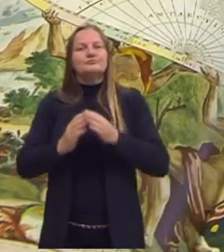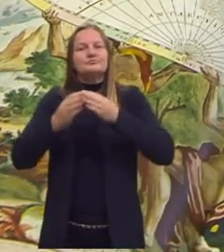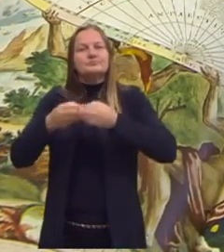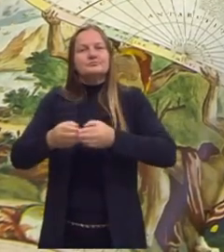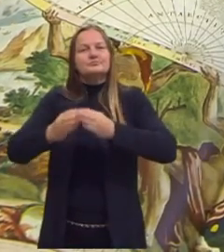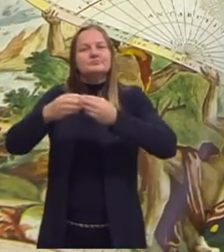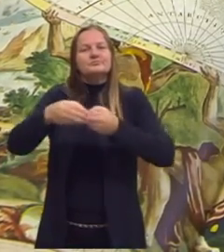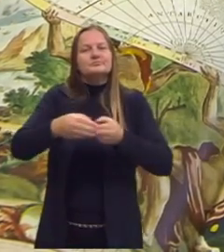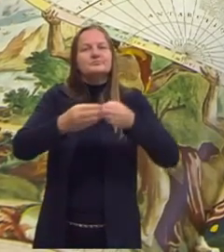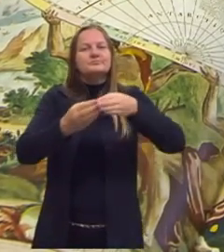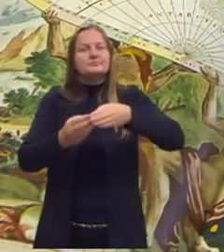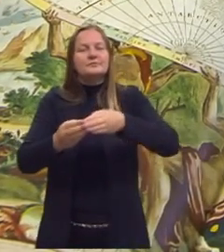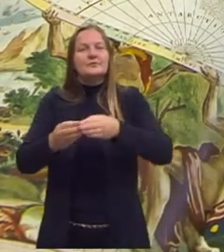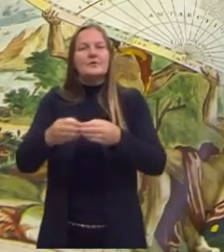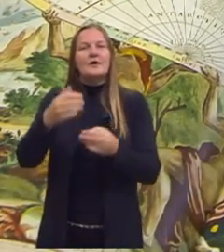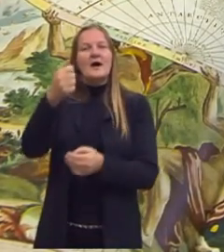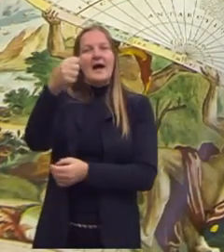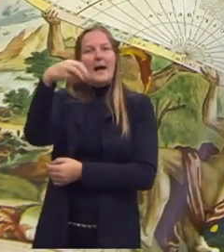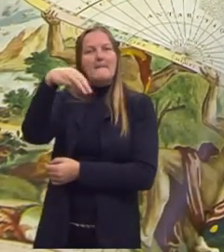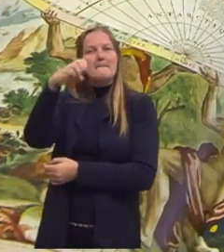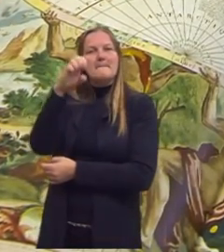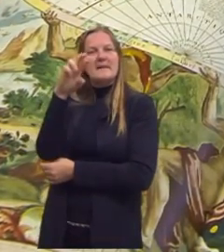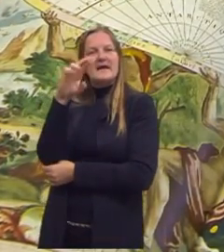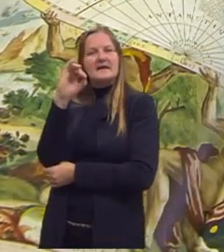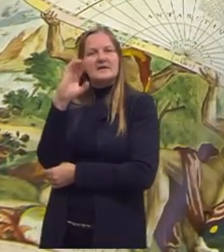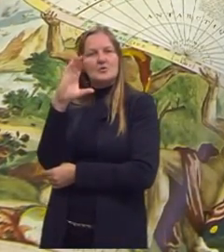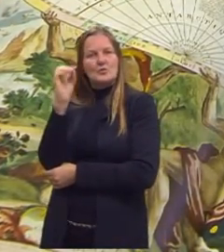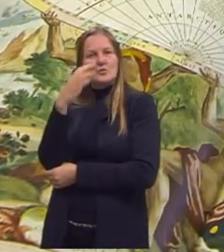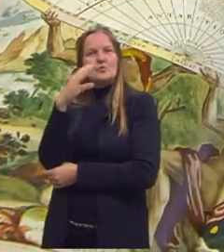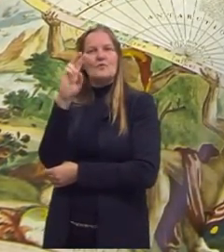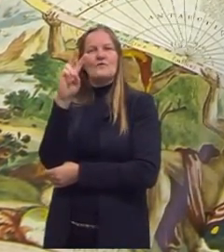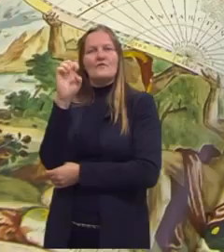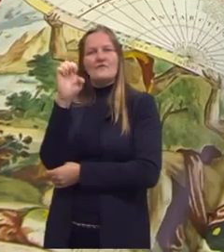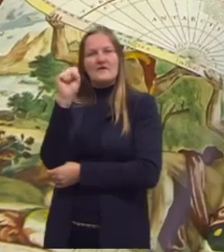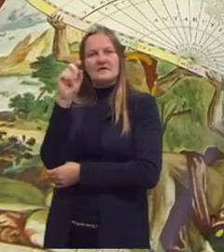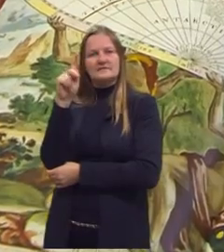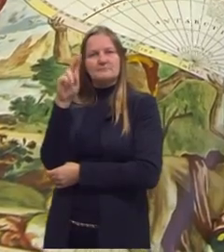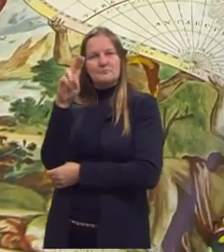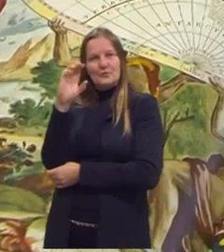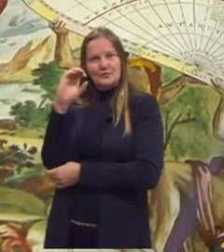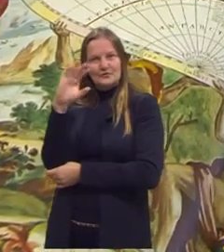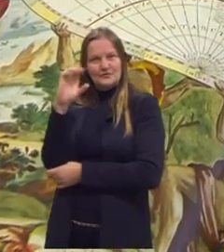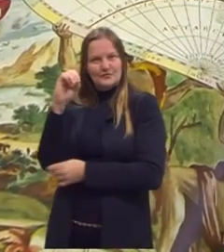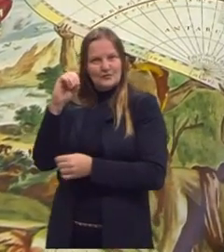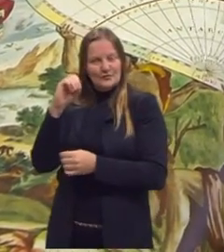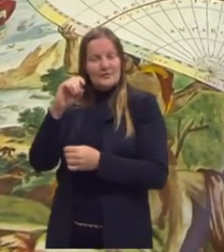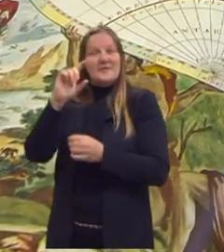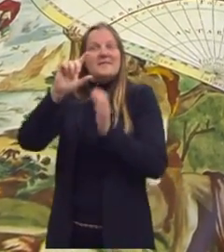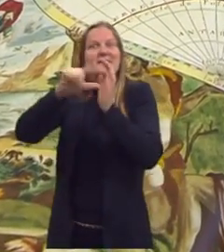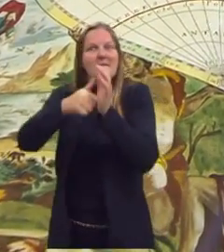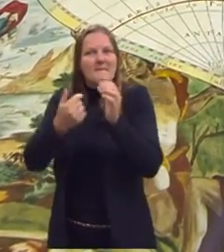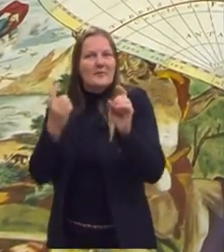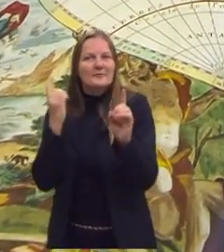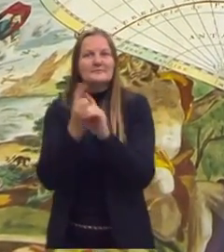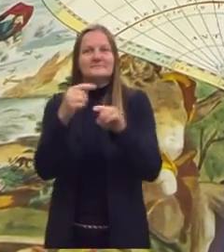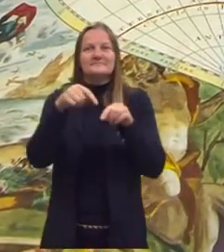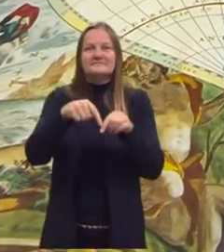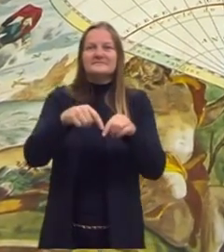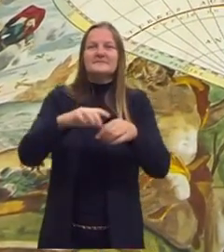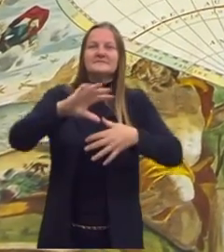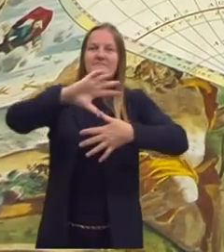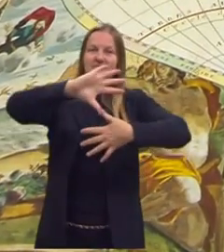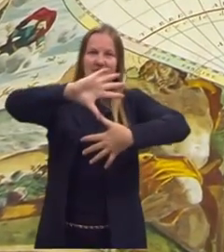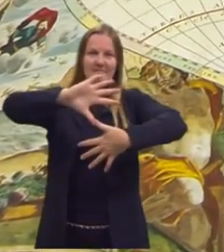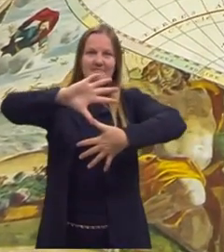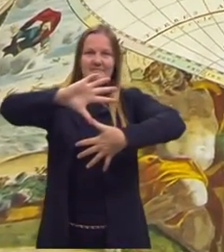chamado Américo Vespúcio. Então, as grandes navegações, a expansão marítima europeia, também marca esse